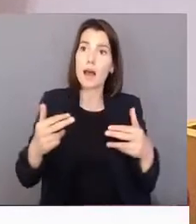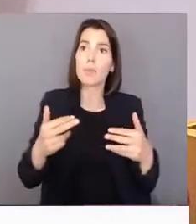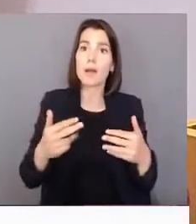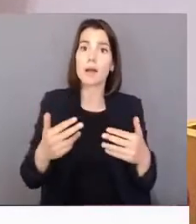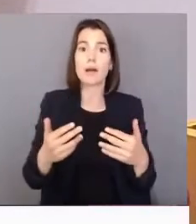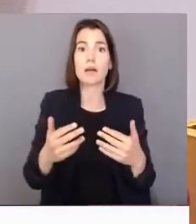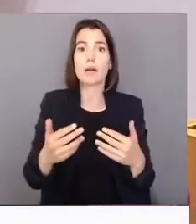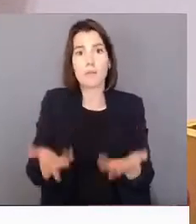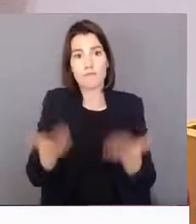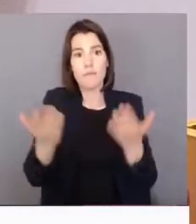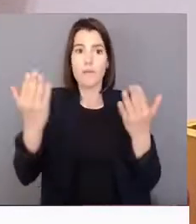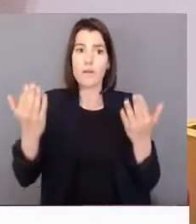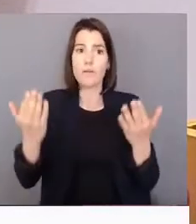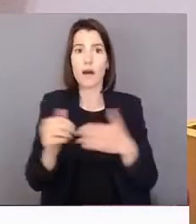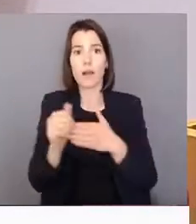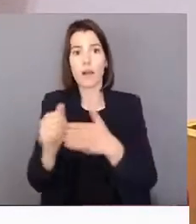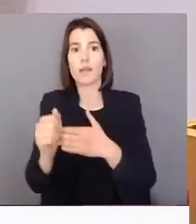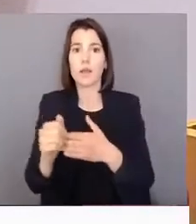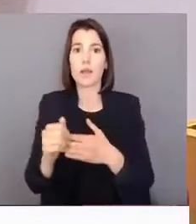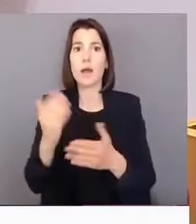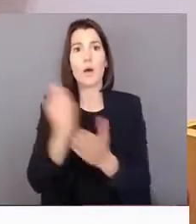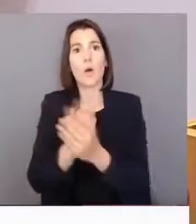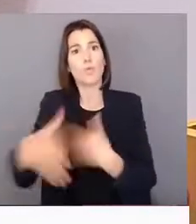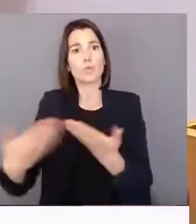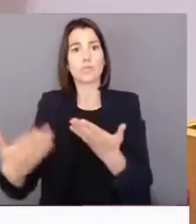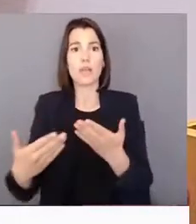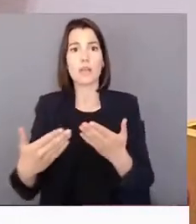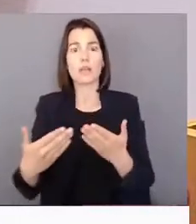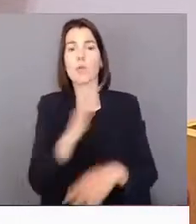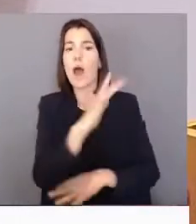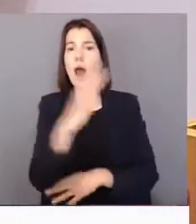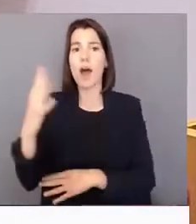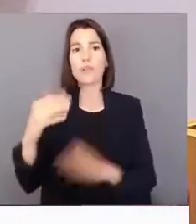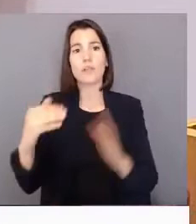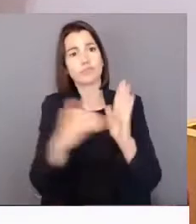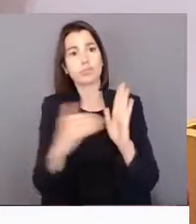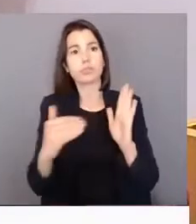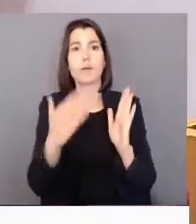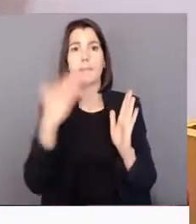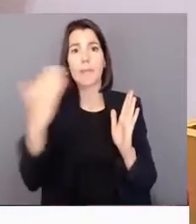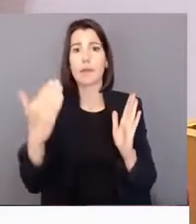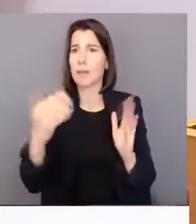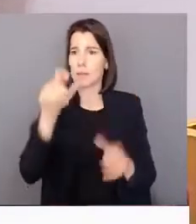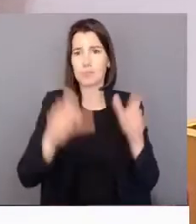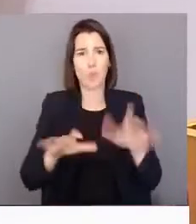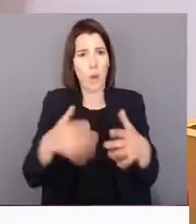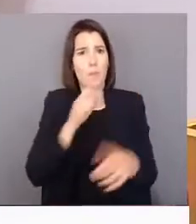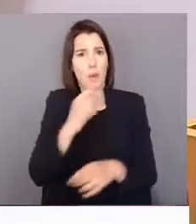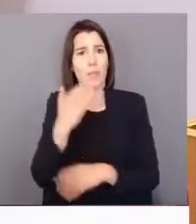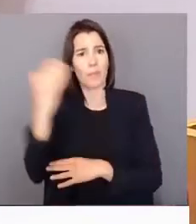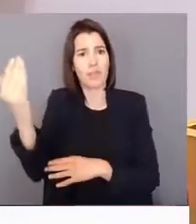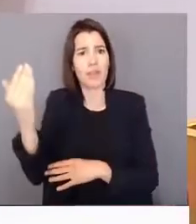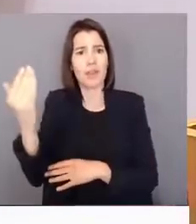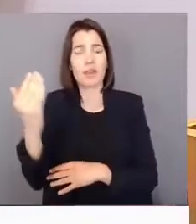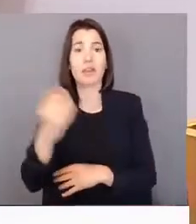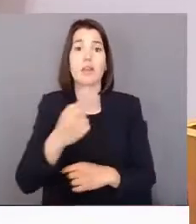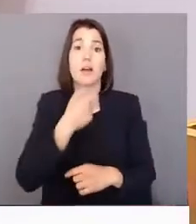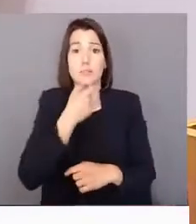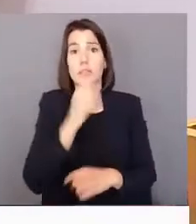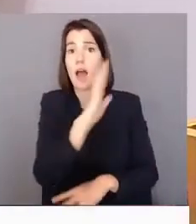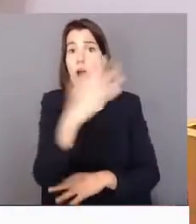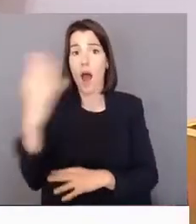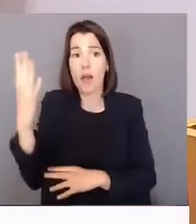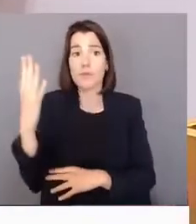classificação das árvores, que pode até ser qualquer munícipe a fazer, desde que as árvores sejam